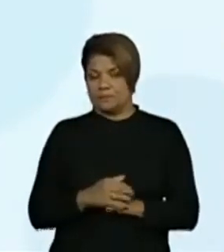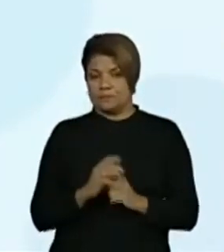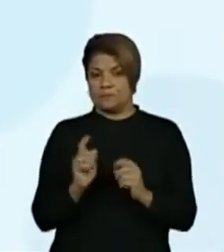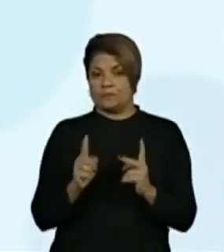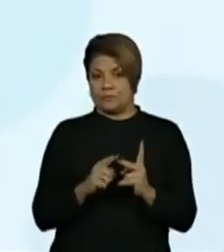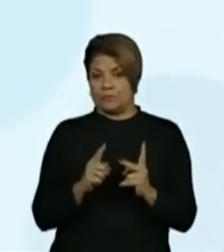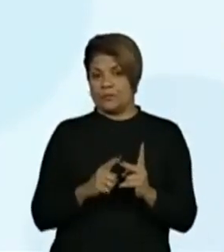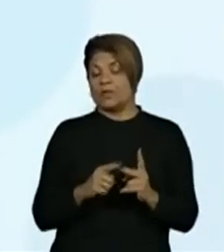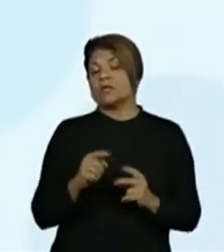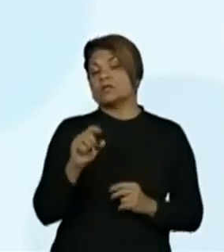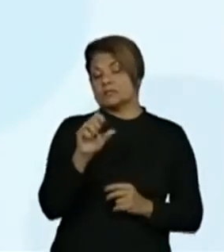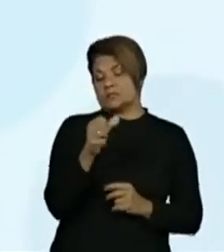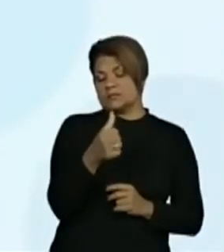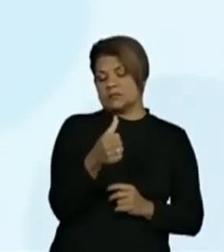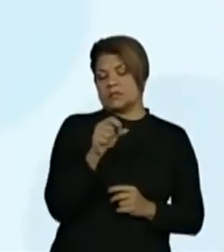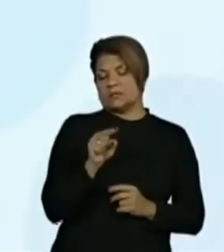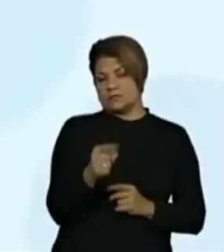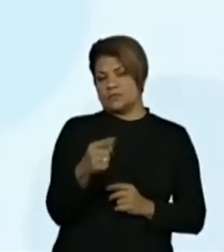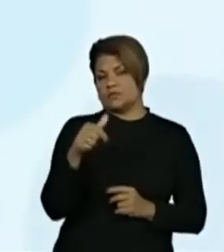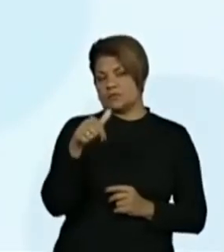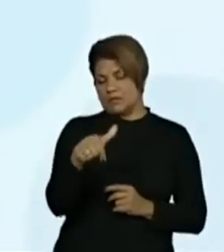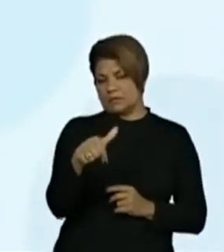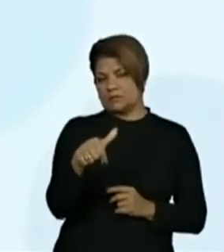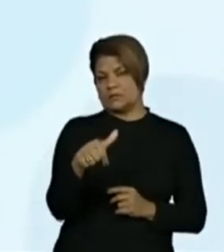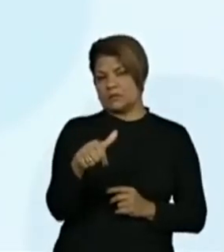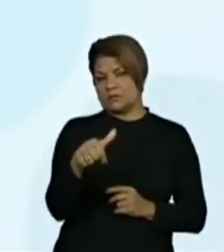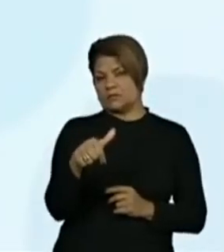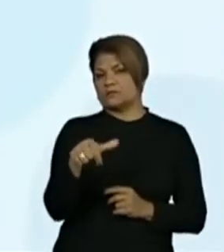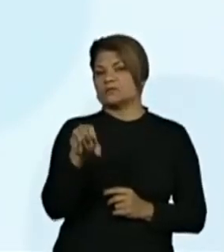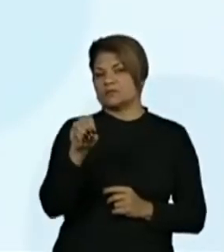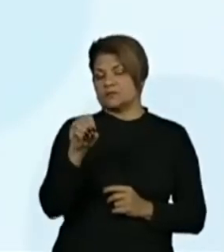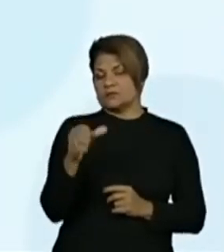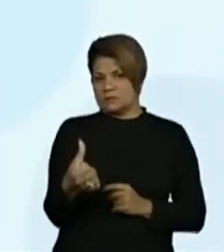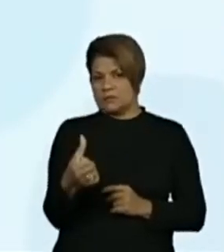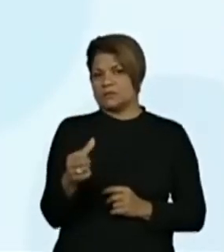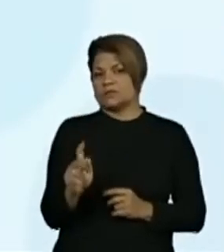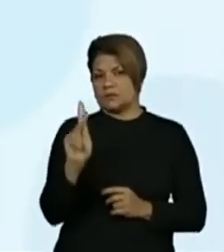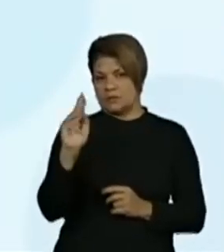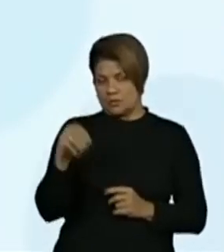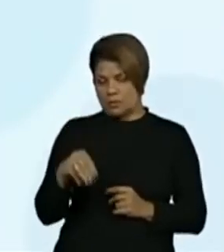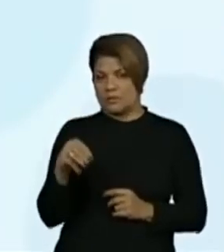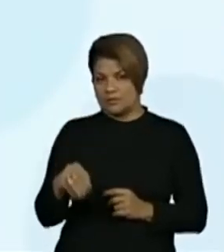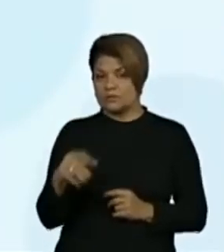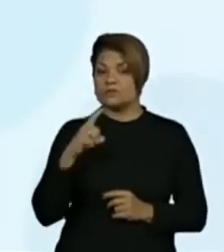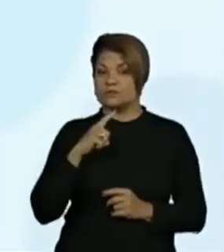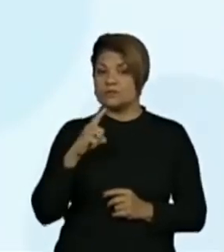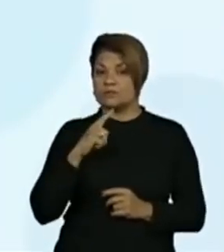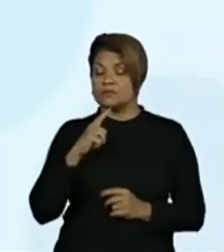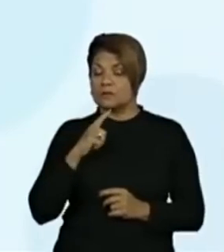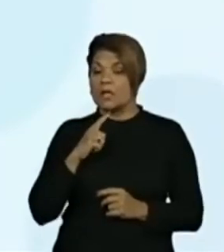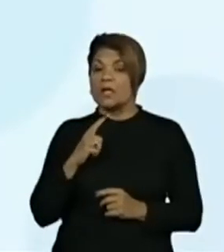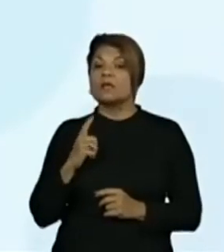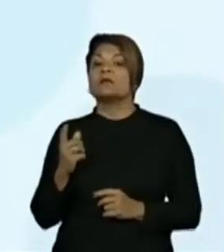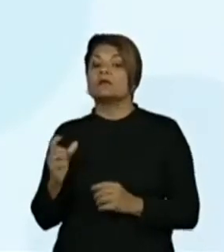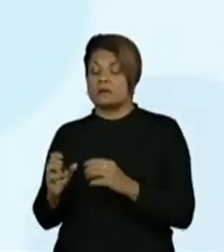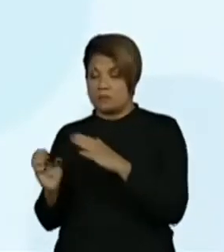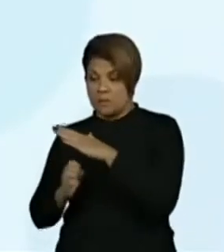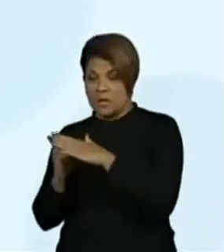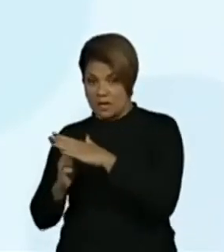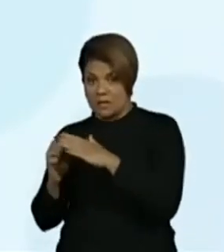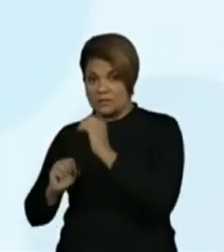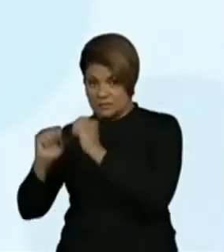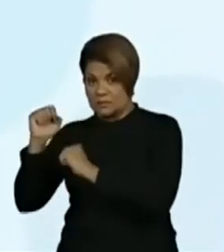Seis mil setecentos e dezesseis quilômetros de rodovia estão a cargo das empresas concessionárias.